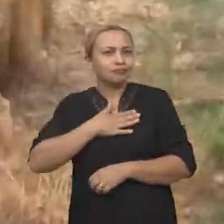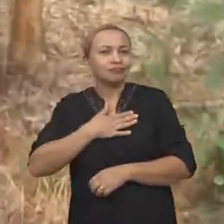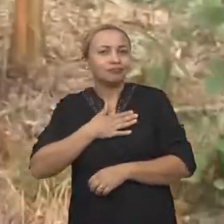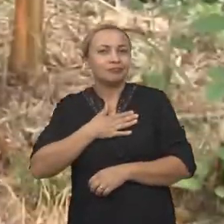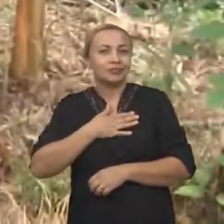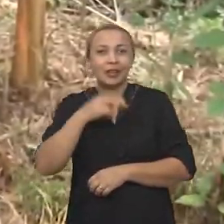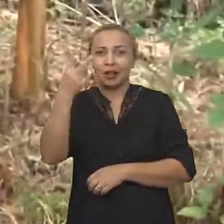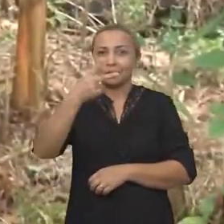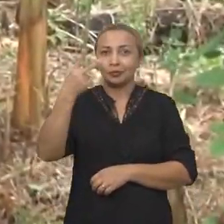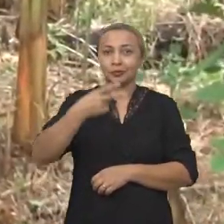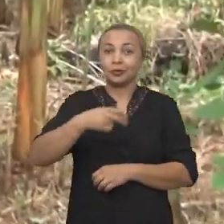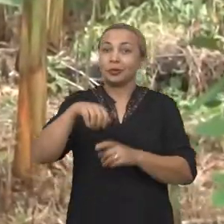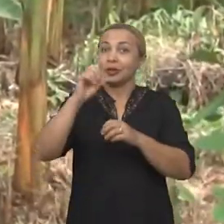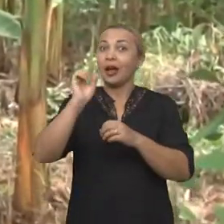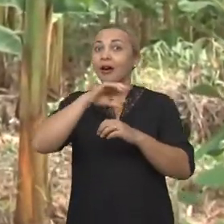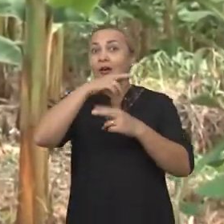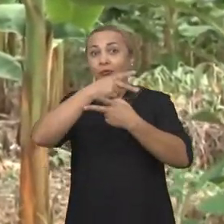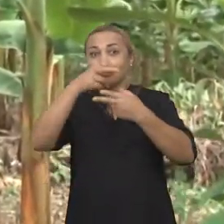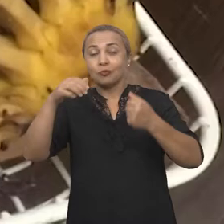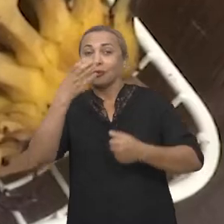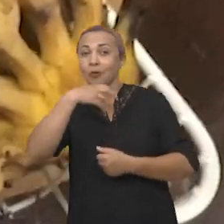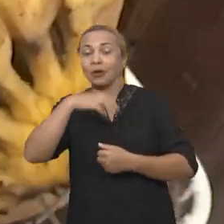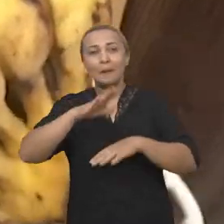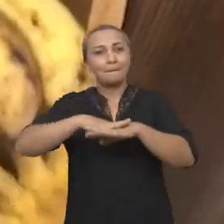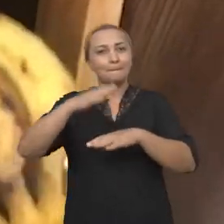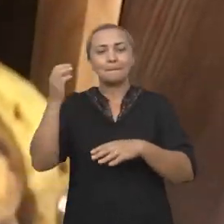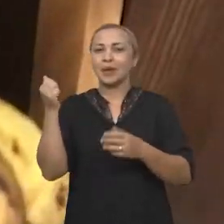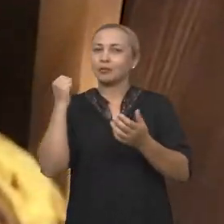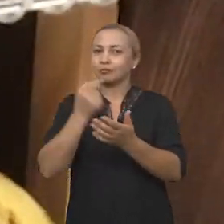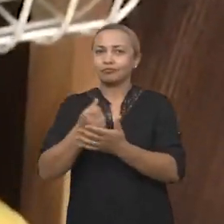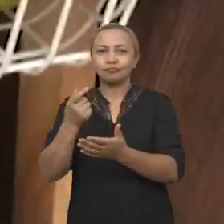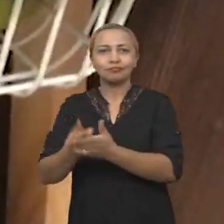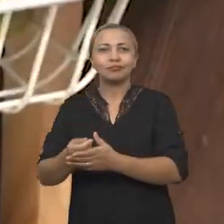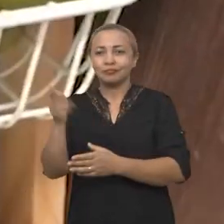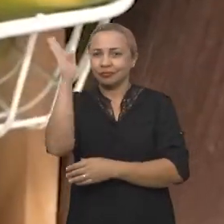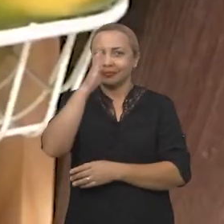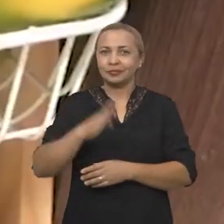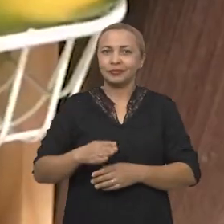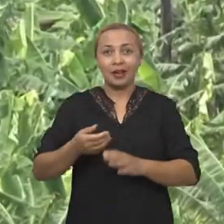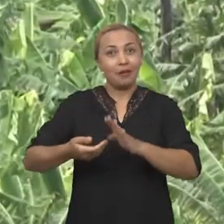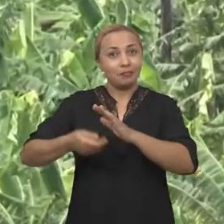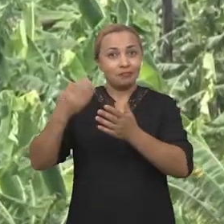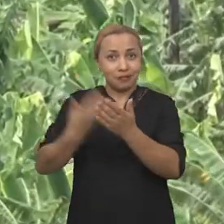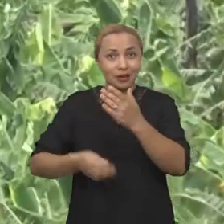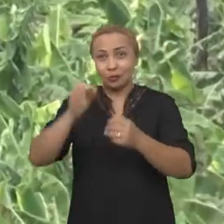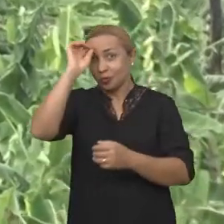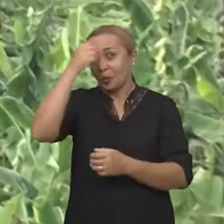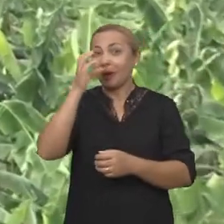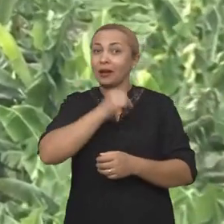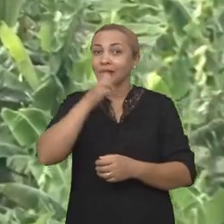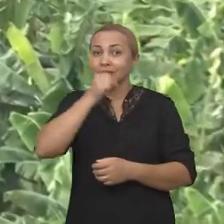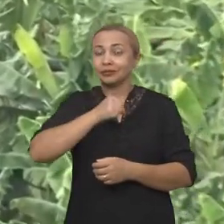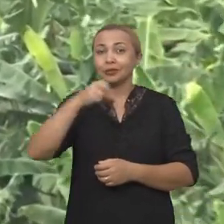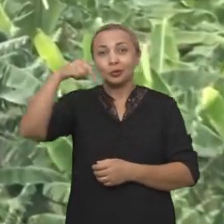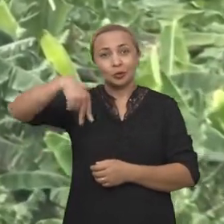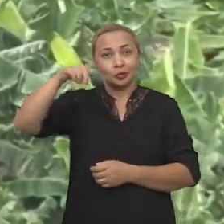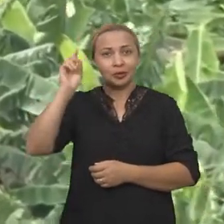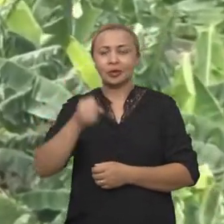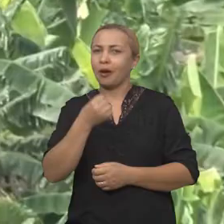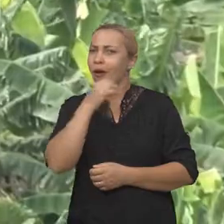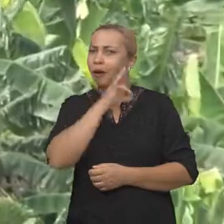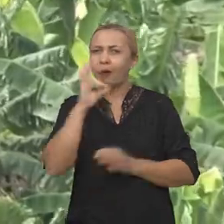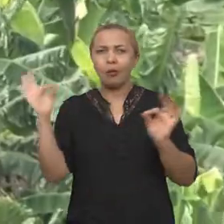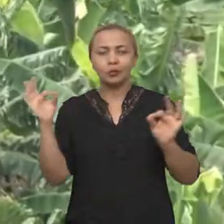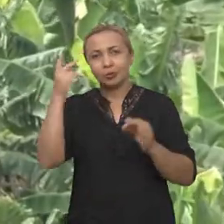É a segunda fruta mais consumida no Brasil. Fica atrás apenas da laranja. E o Nordeste tem um clima propício para o